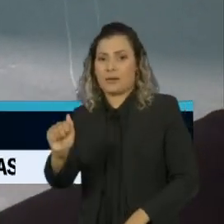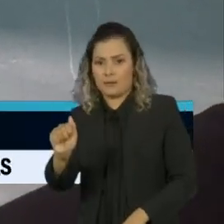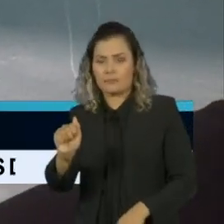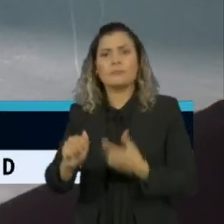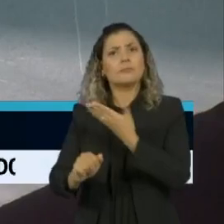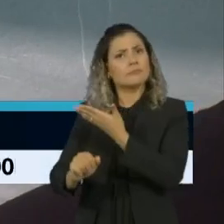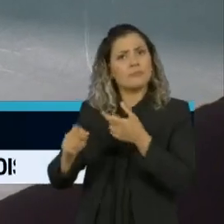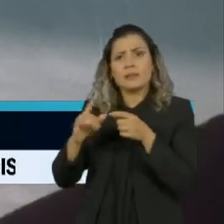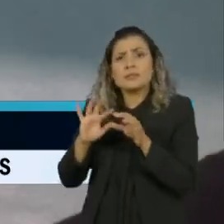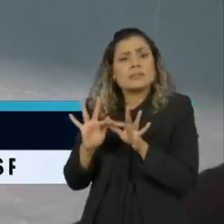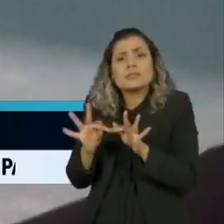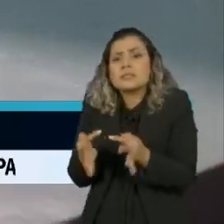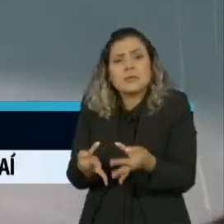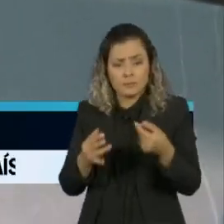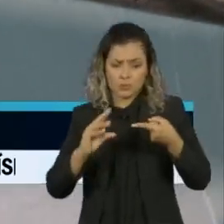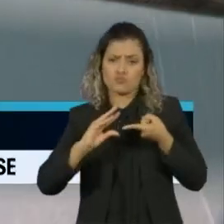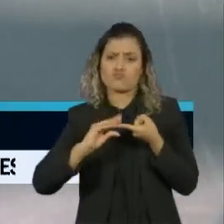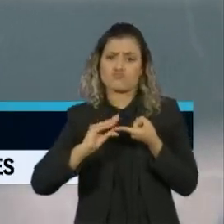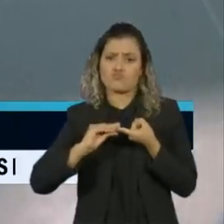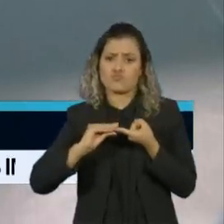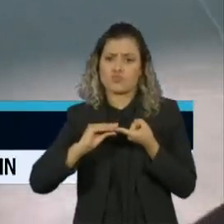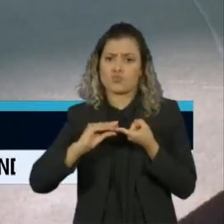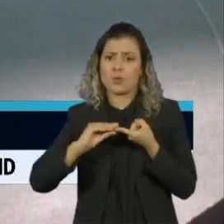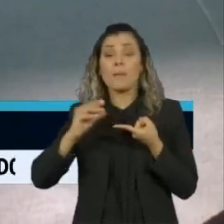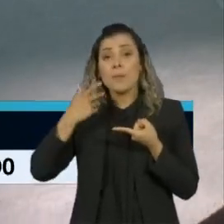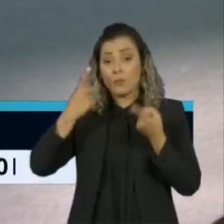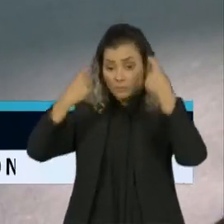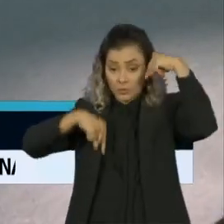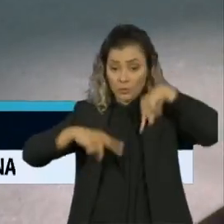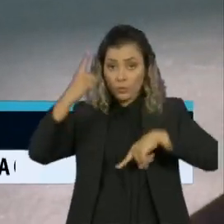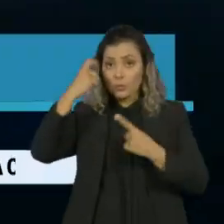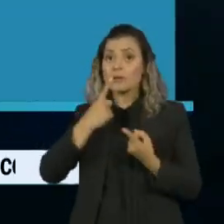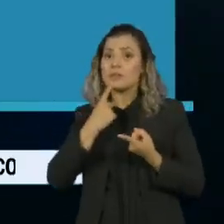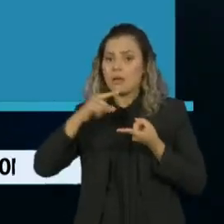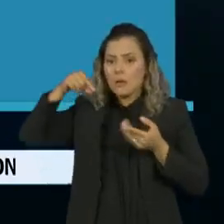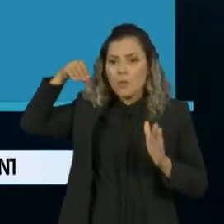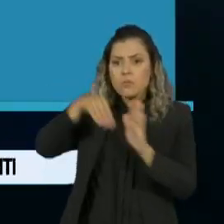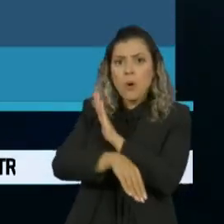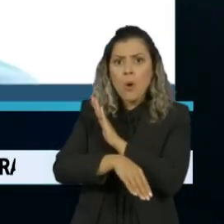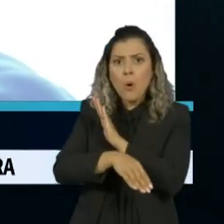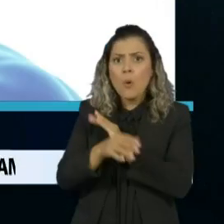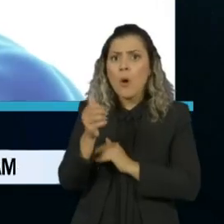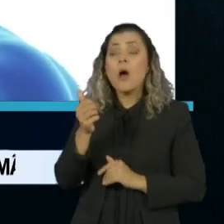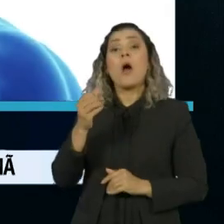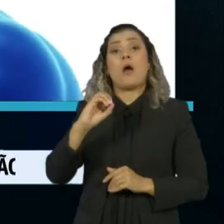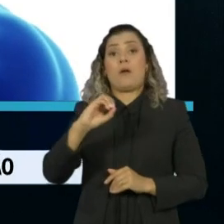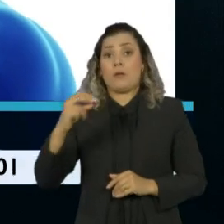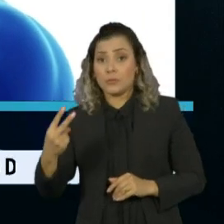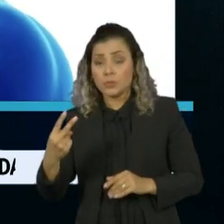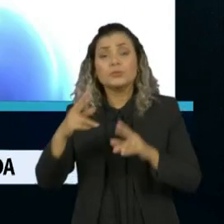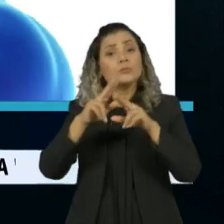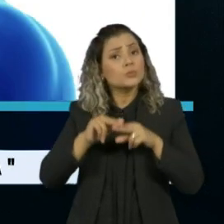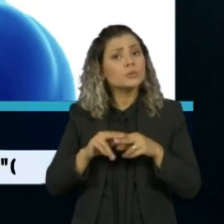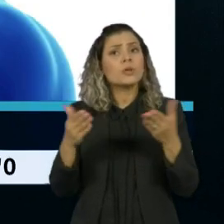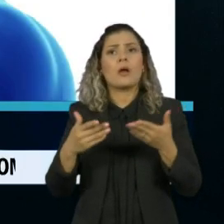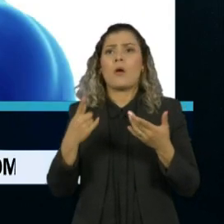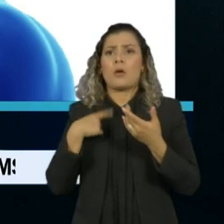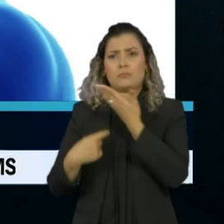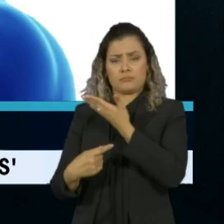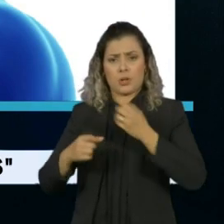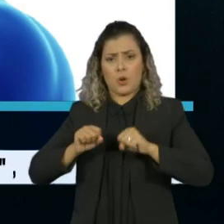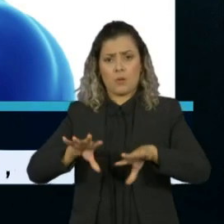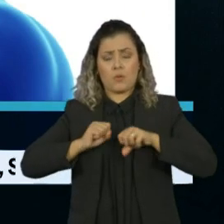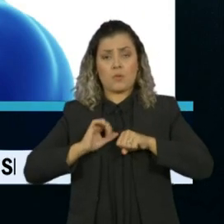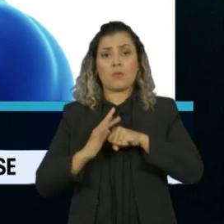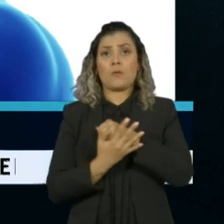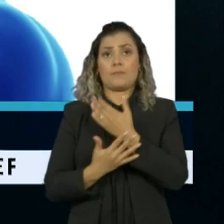de usar e serve para alertar quando o nível de oxigênio no sangue cai. O novo coronavírus age invadindo células como a